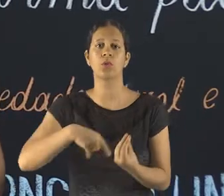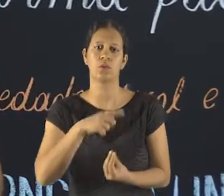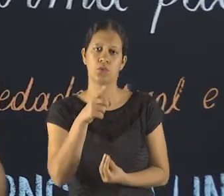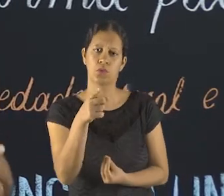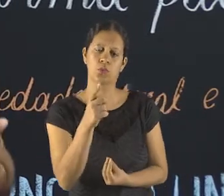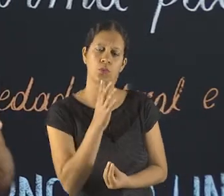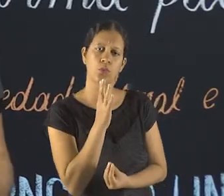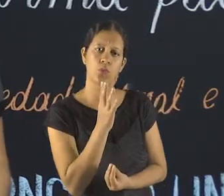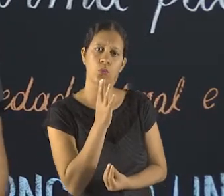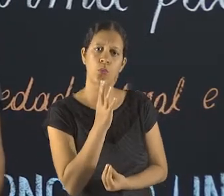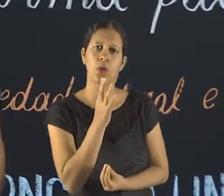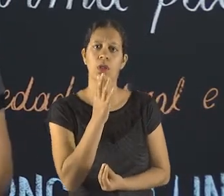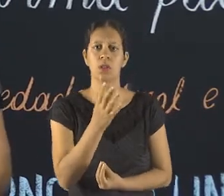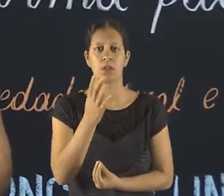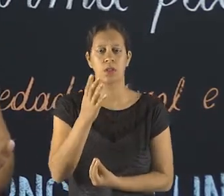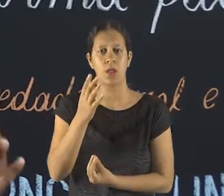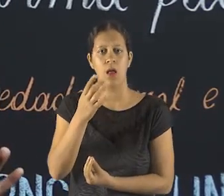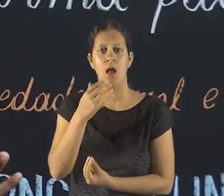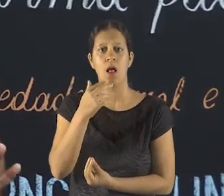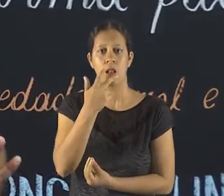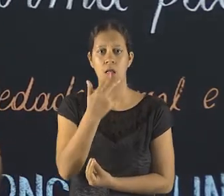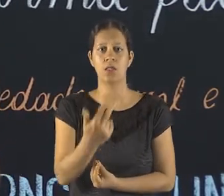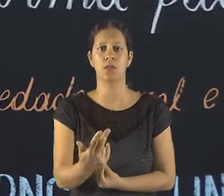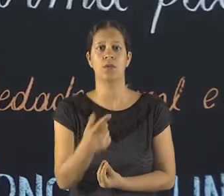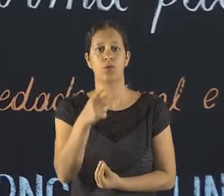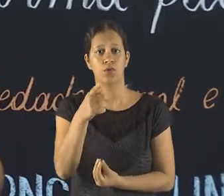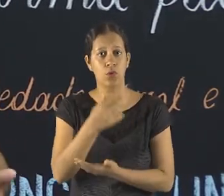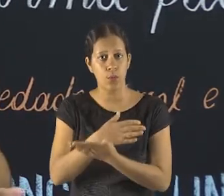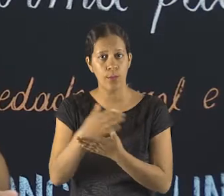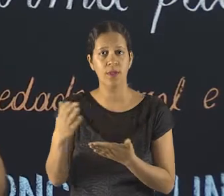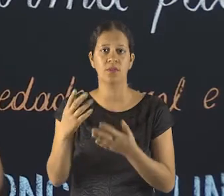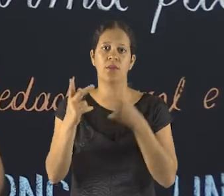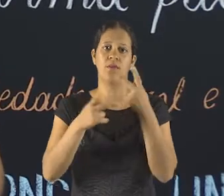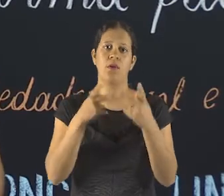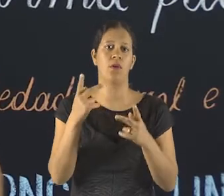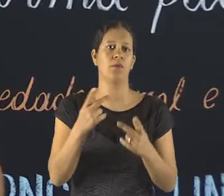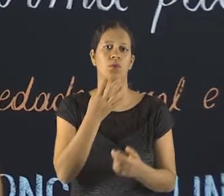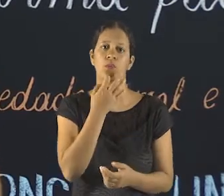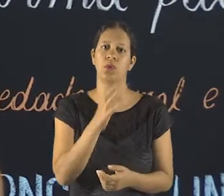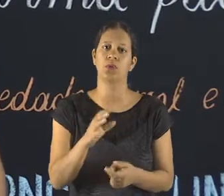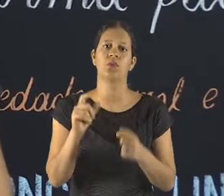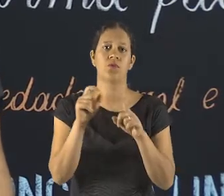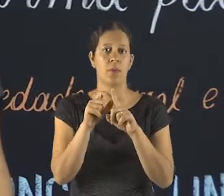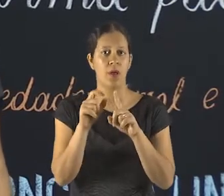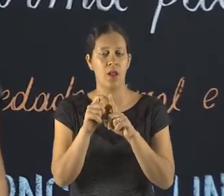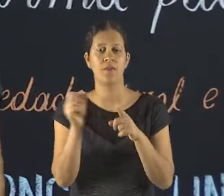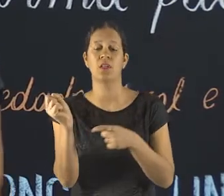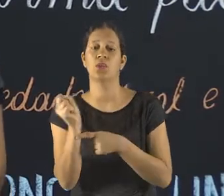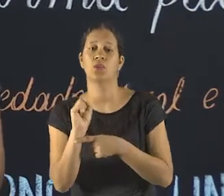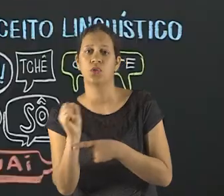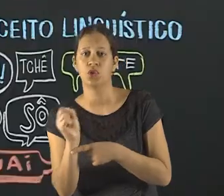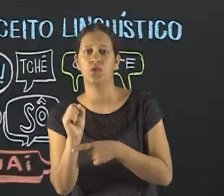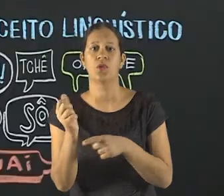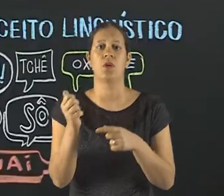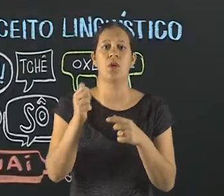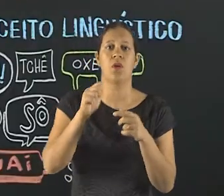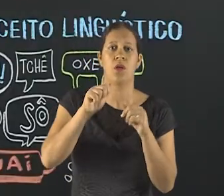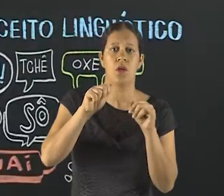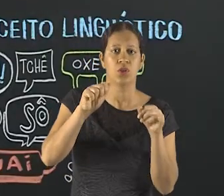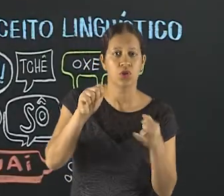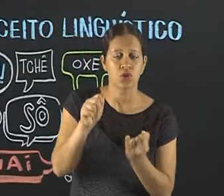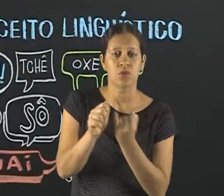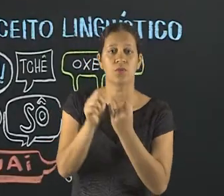Você começa a reconhecer alguns padrões, mesmo sem perceber. Quando você começa a falar, você não reconhece que aquela palavra é um substantivo, que aquela palavra é um